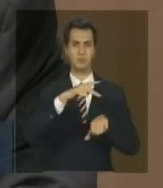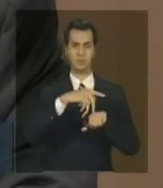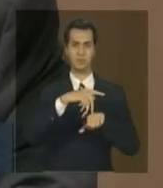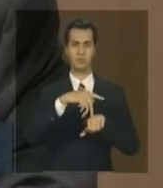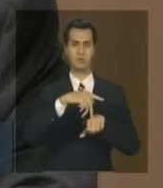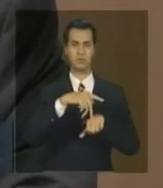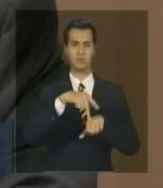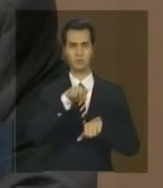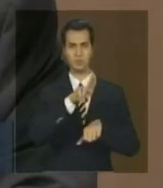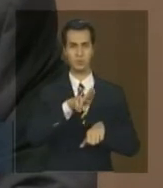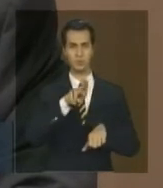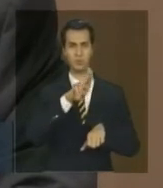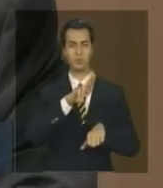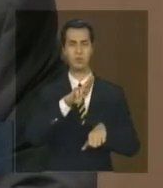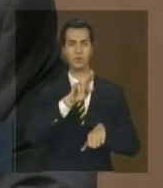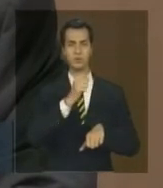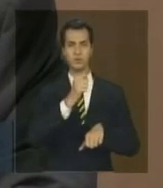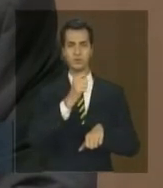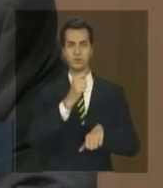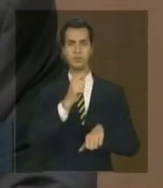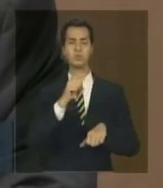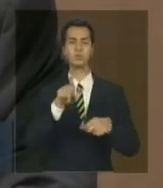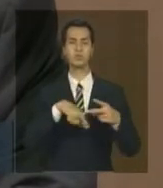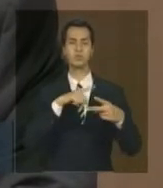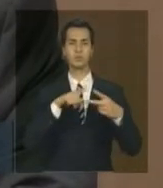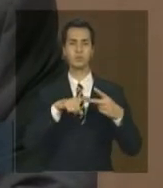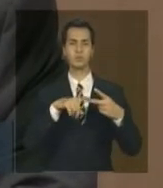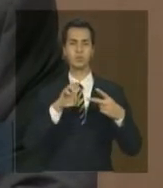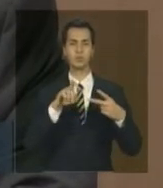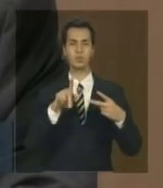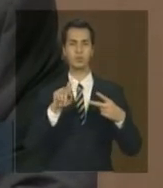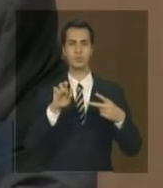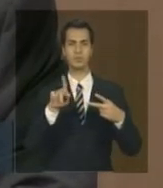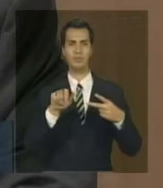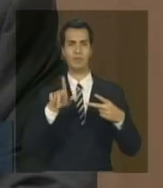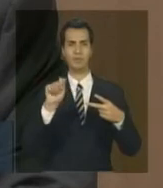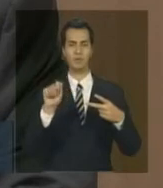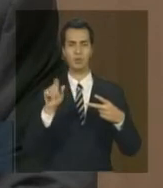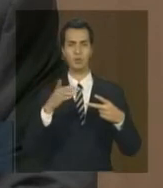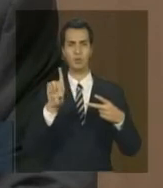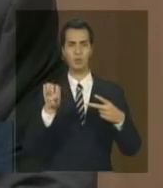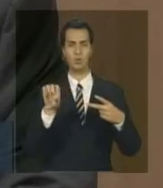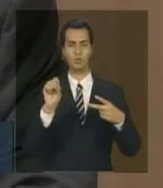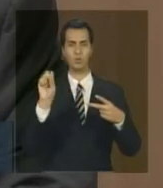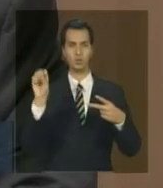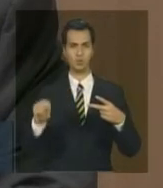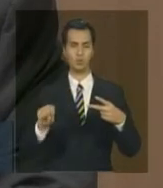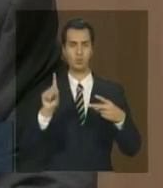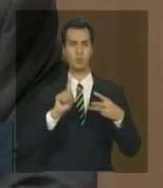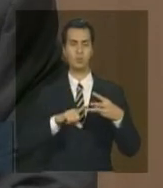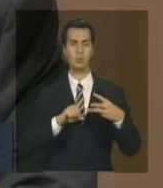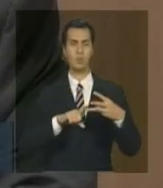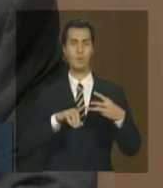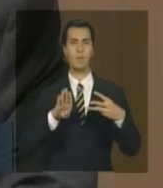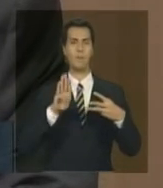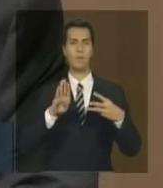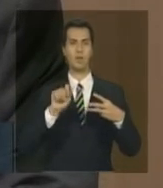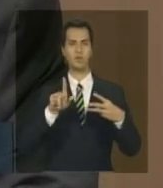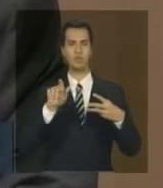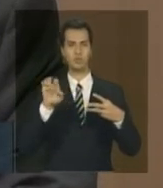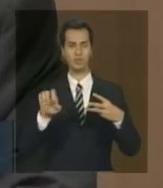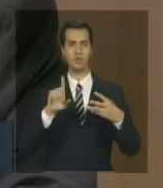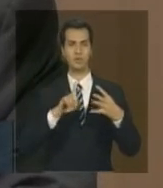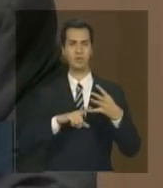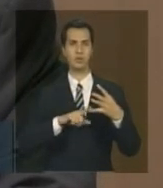depois em Cruzilhada do Sul Bagé Uruguaiana e